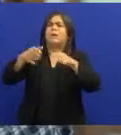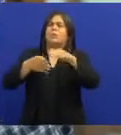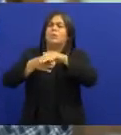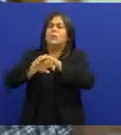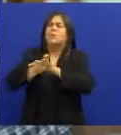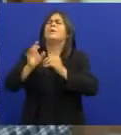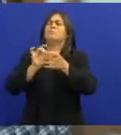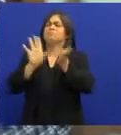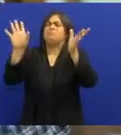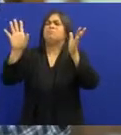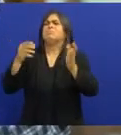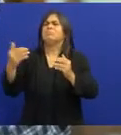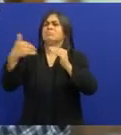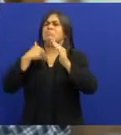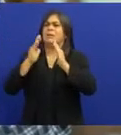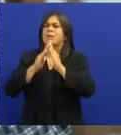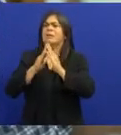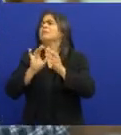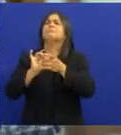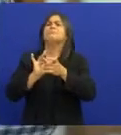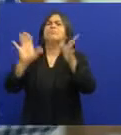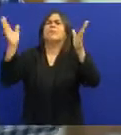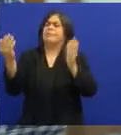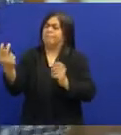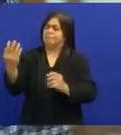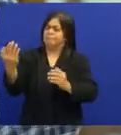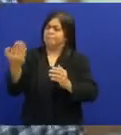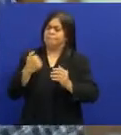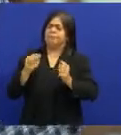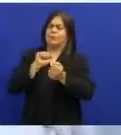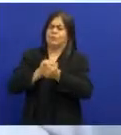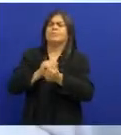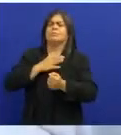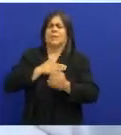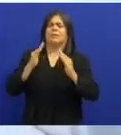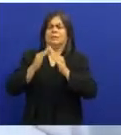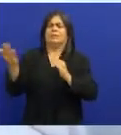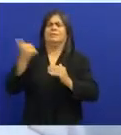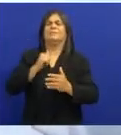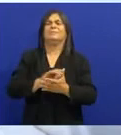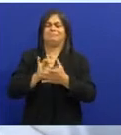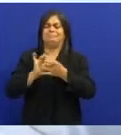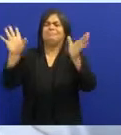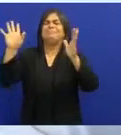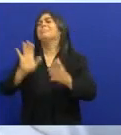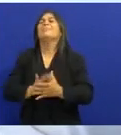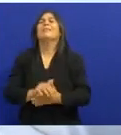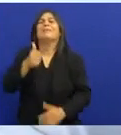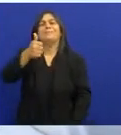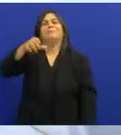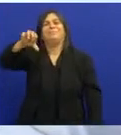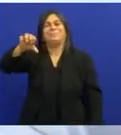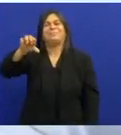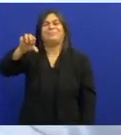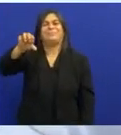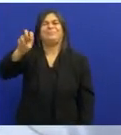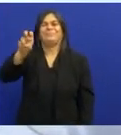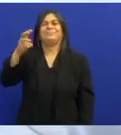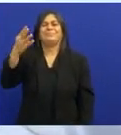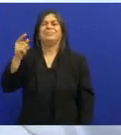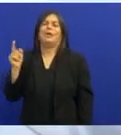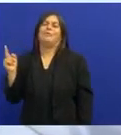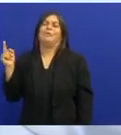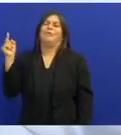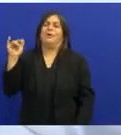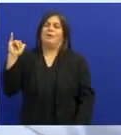Janeiro E... Não se incomode não Fica à vontade Em 1964 Eu peguei o